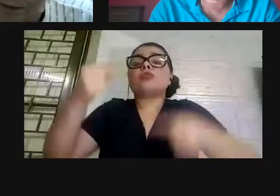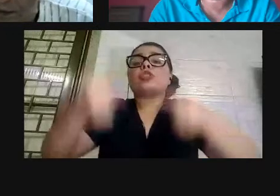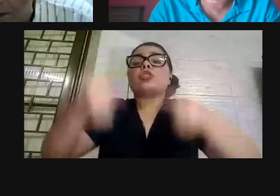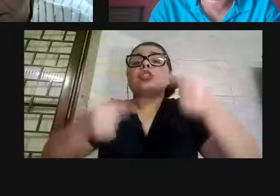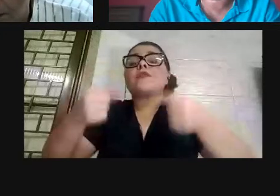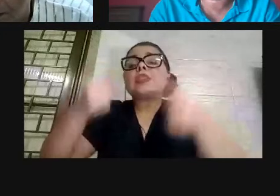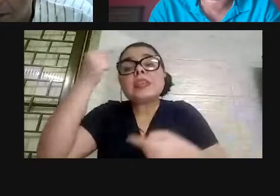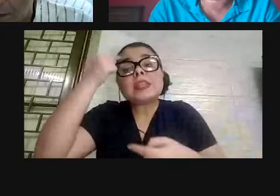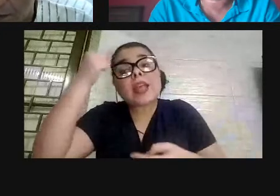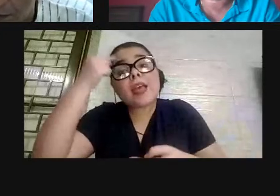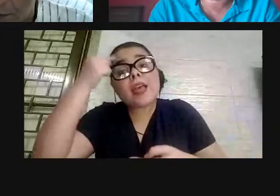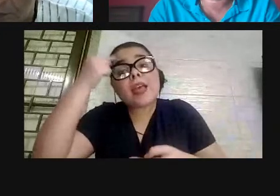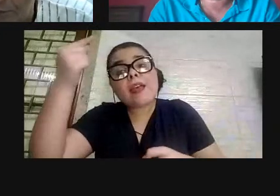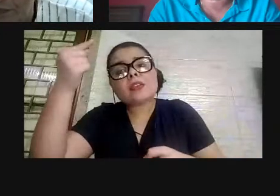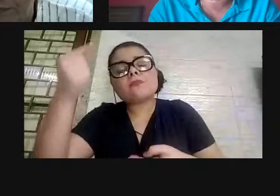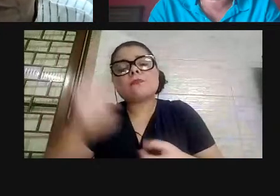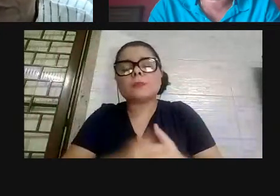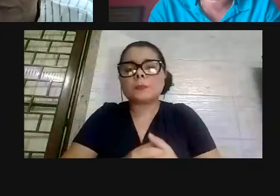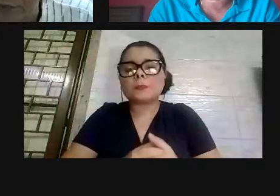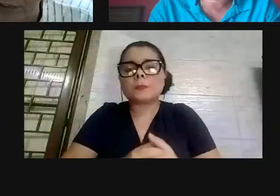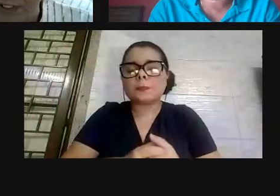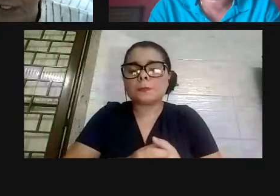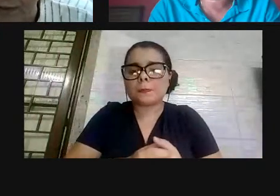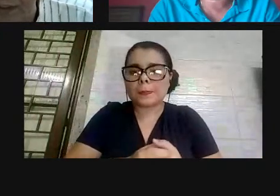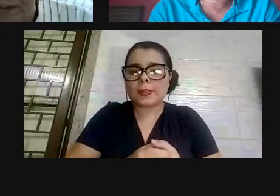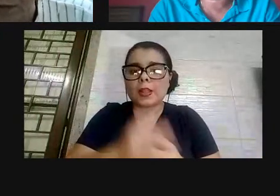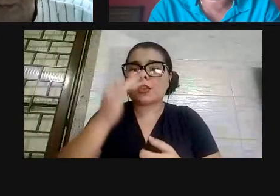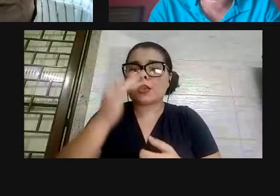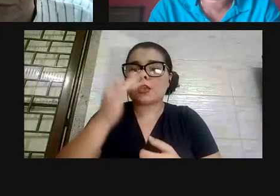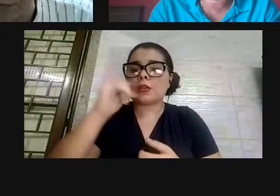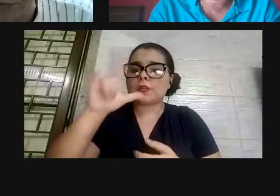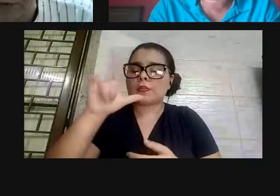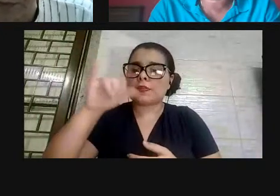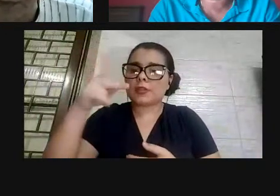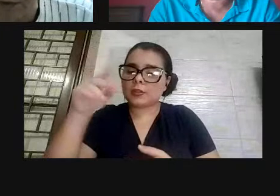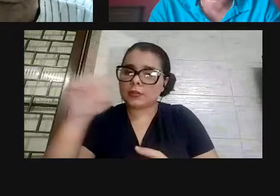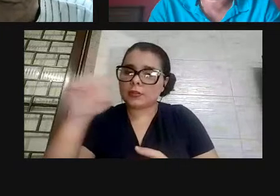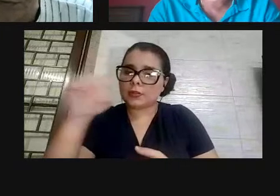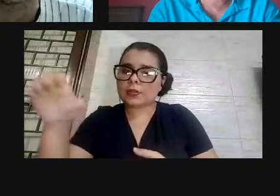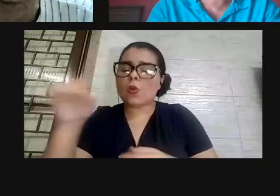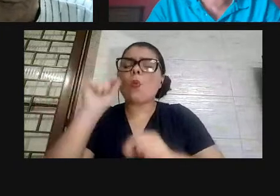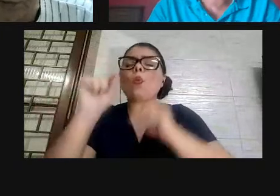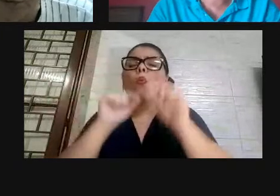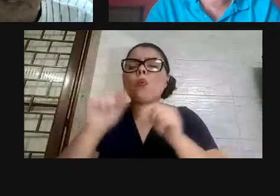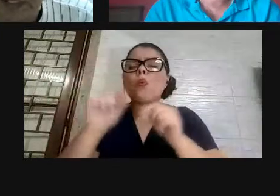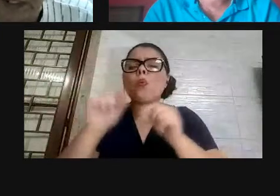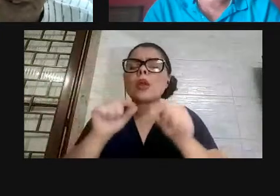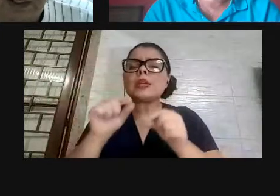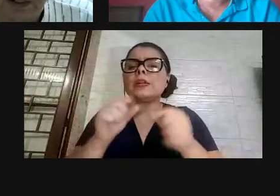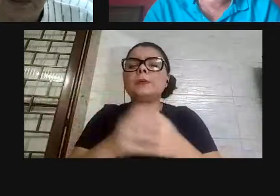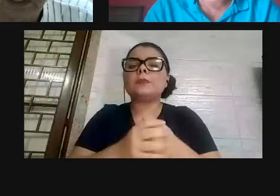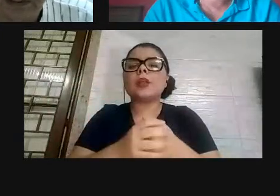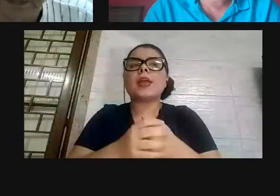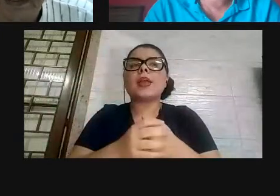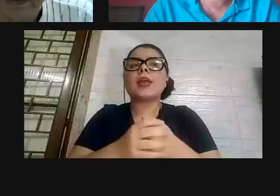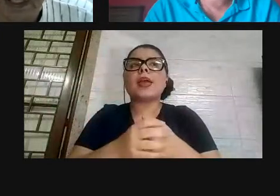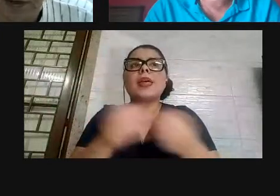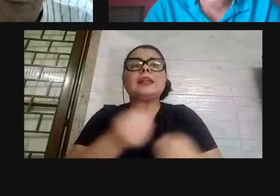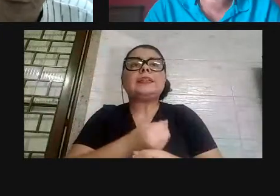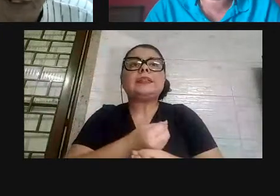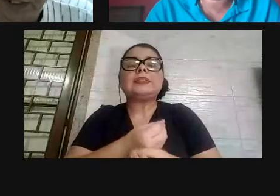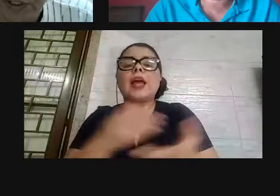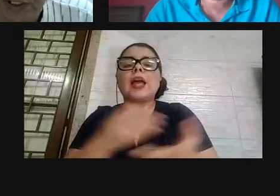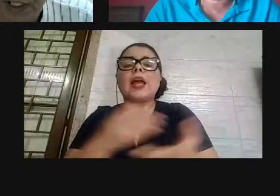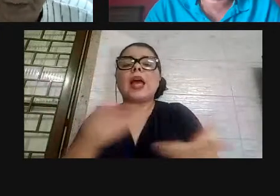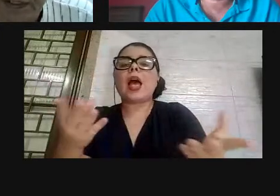-hegemonia. O Filipe falou do Bourdieu, o é o capital cultural? O capital cultural é a autonomia, é a maneira de